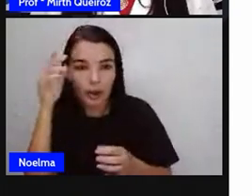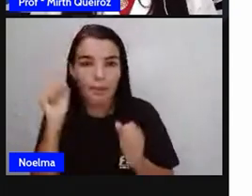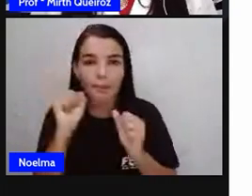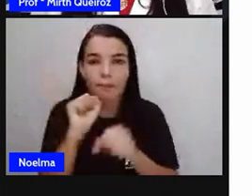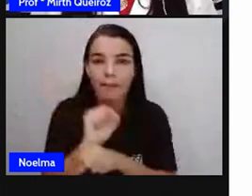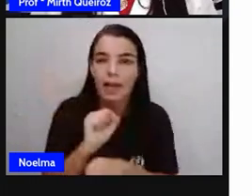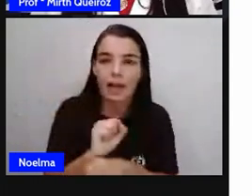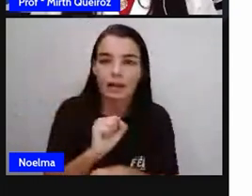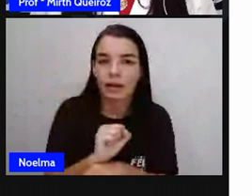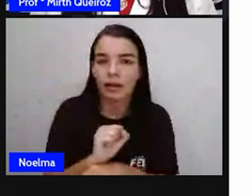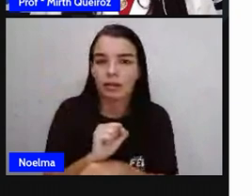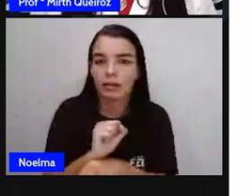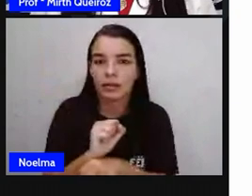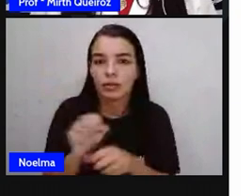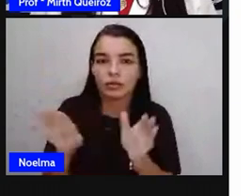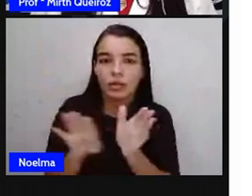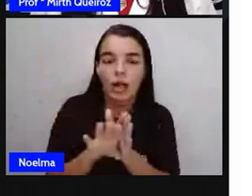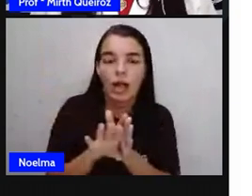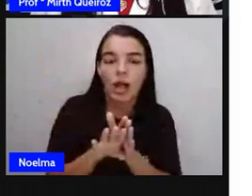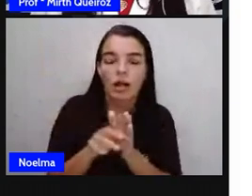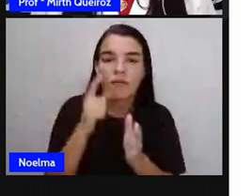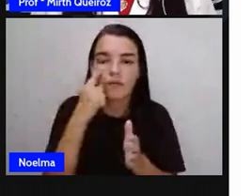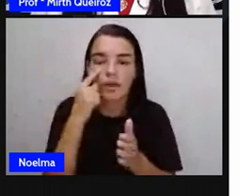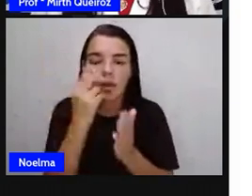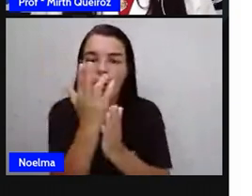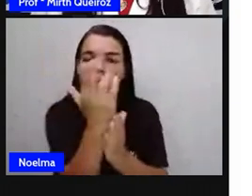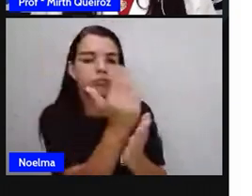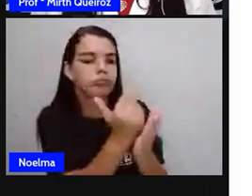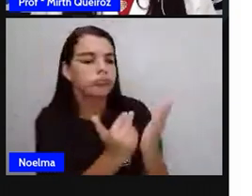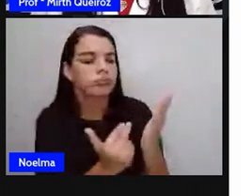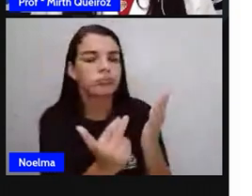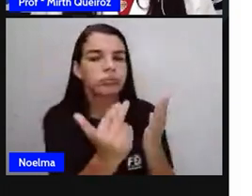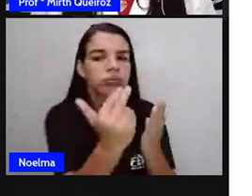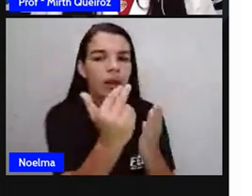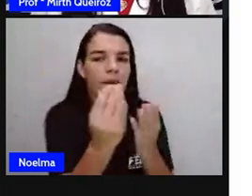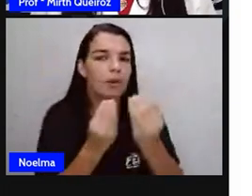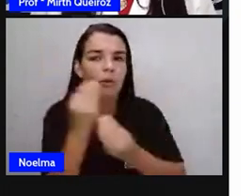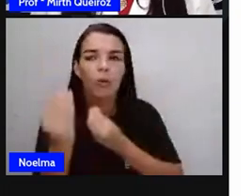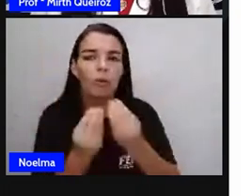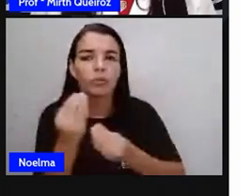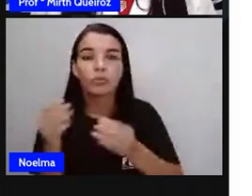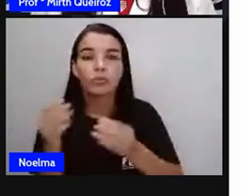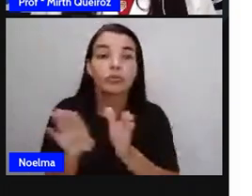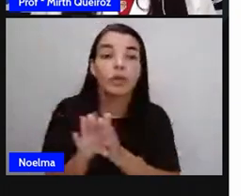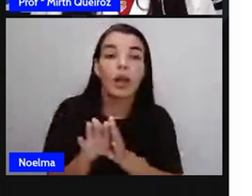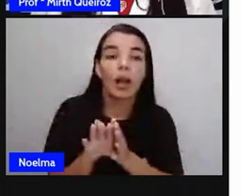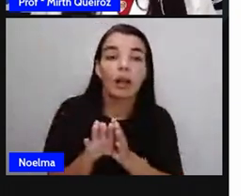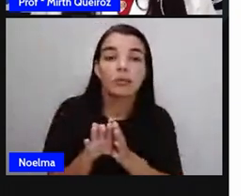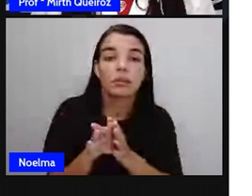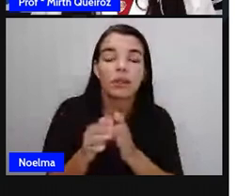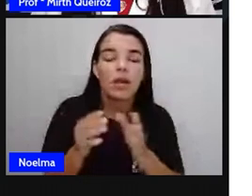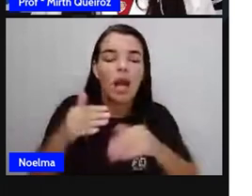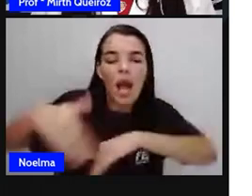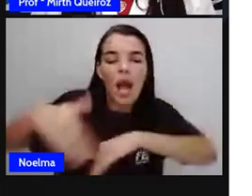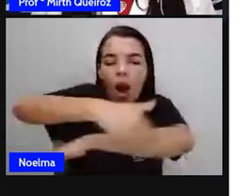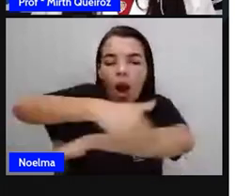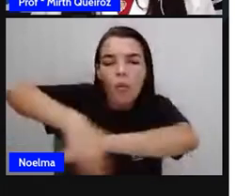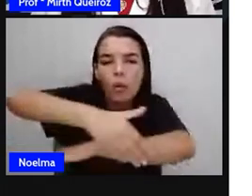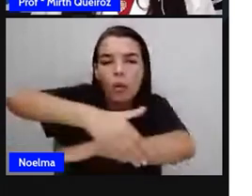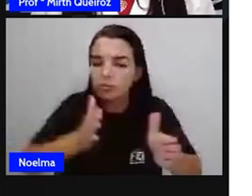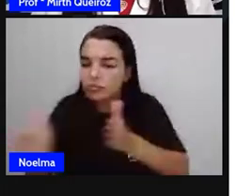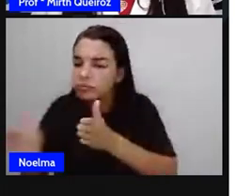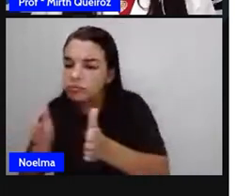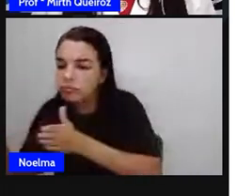Consultando o mapa, que informações de percurso seriam necessárias? Que ruas paralelas e perpendiculares